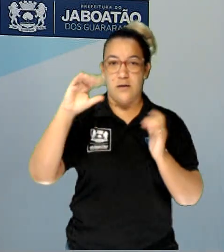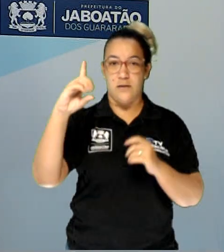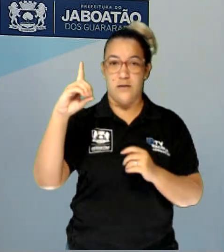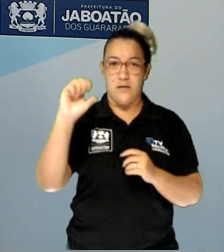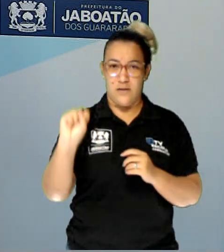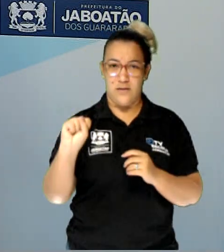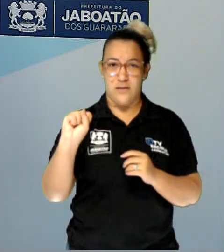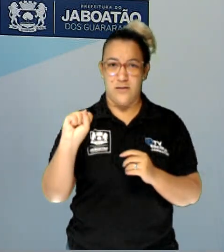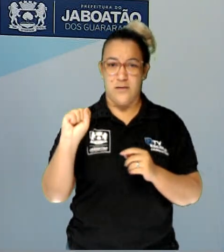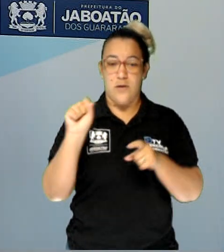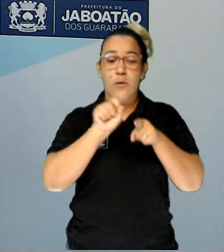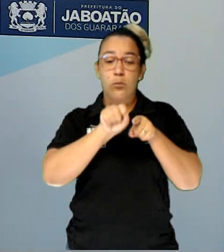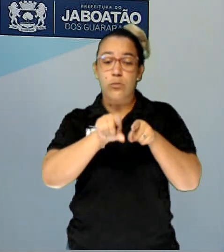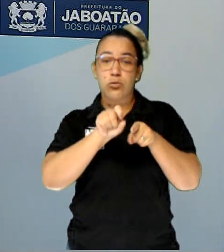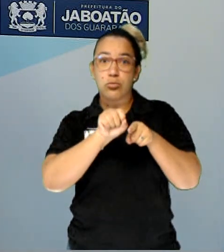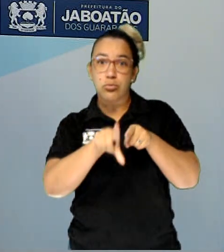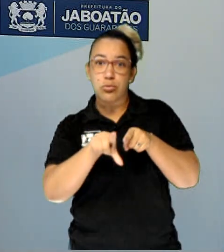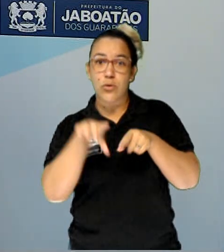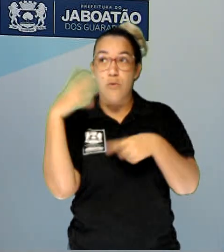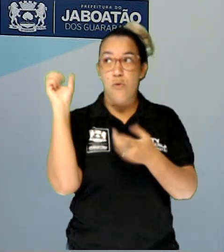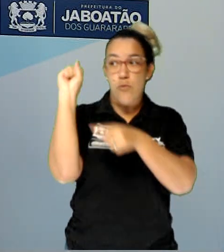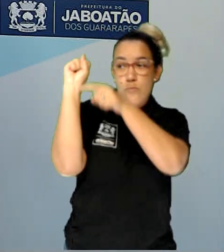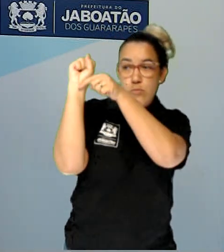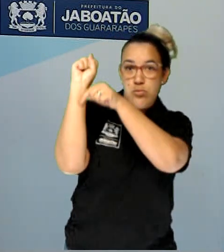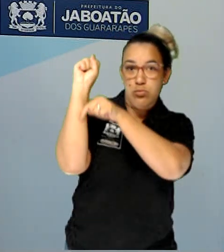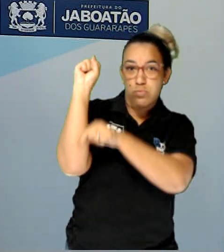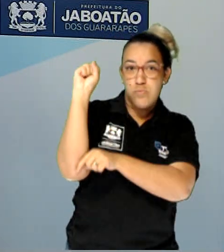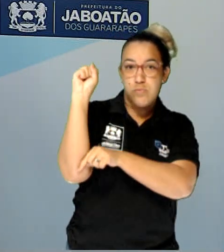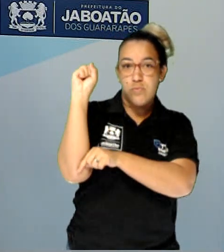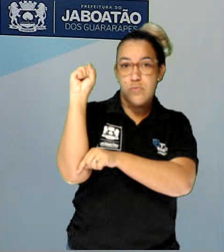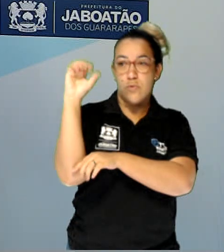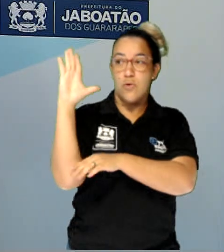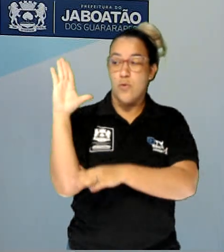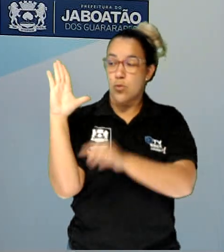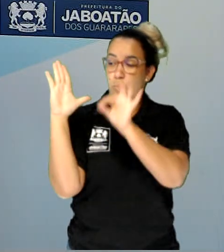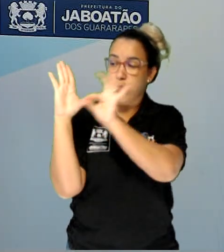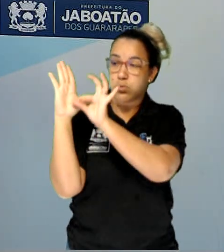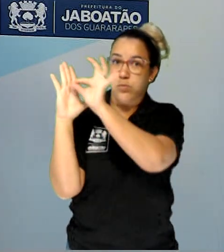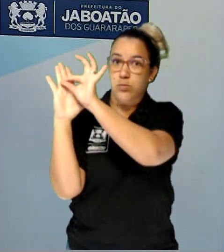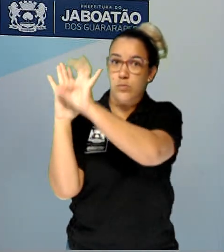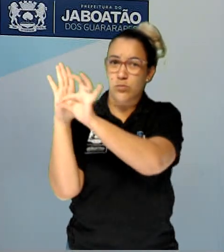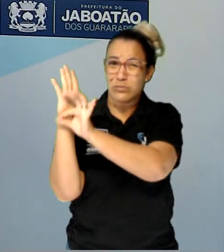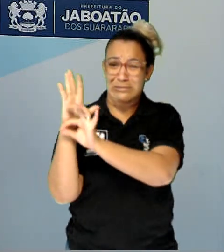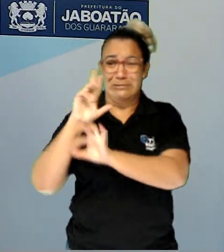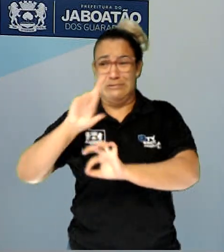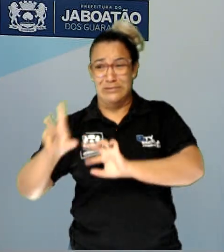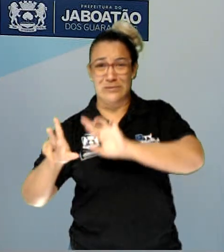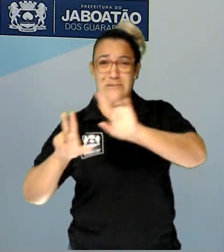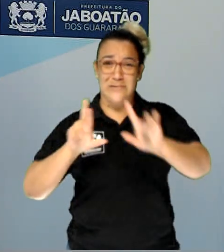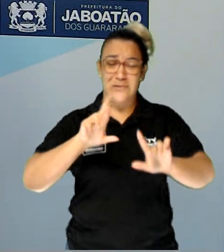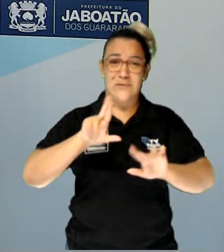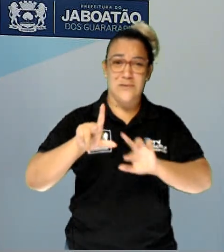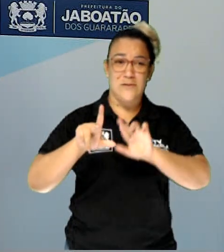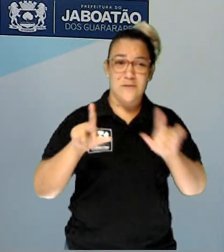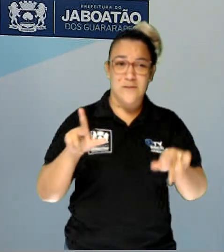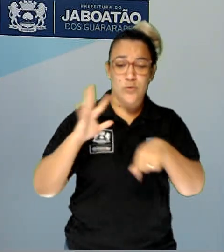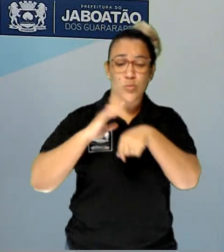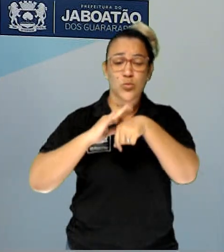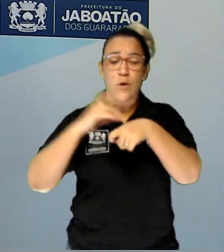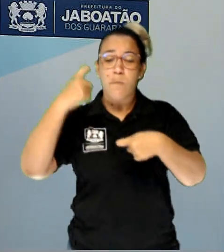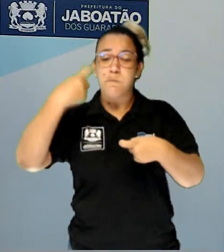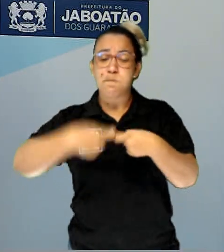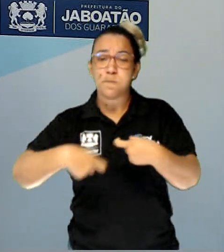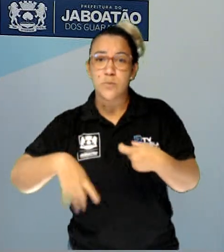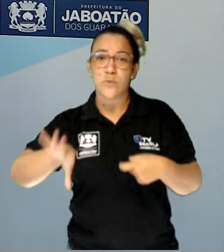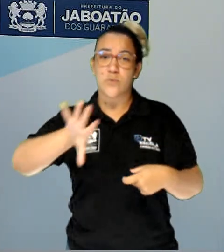gonorreia e com sífilis. Todas essas doenças, ou as várias e várias outras doenças sexualmente transmissíveis,